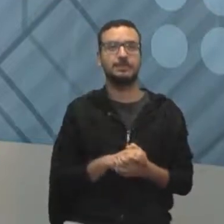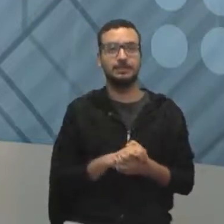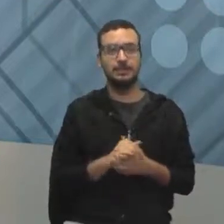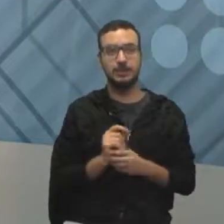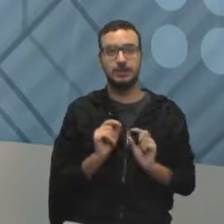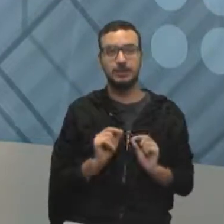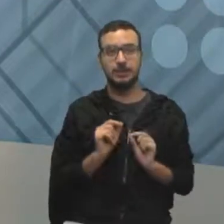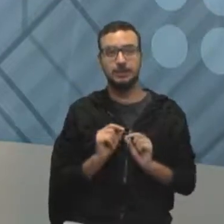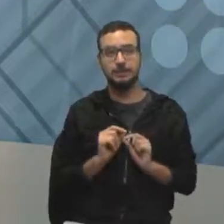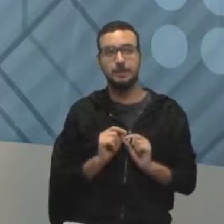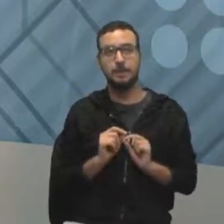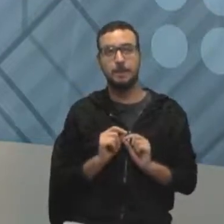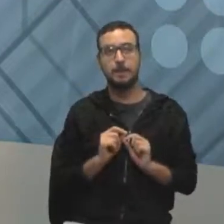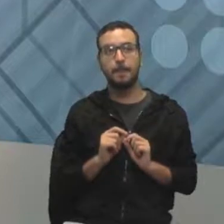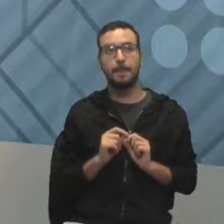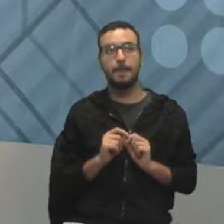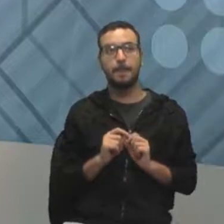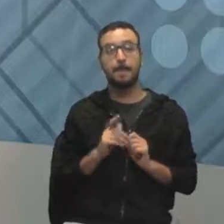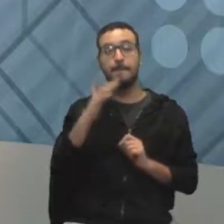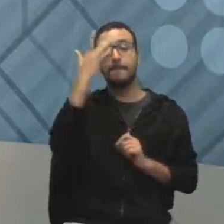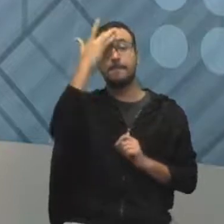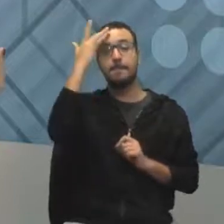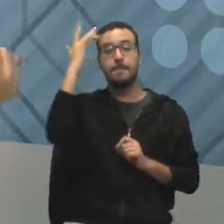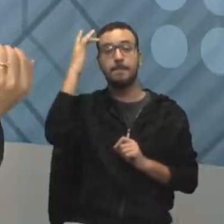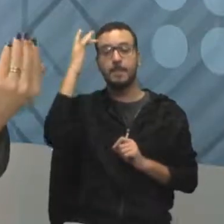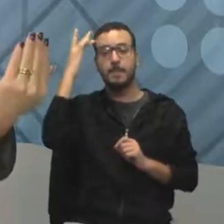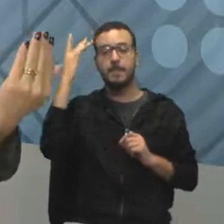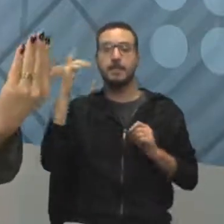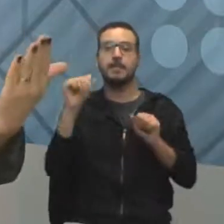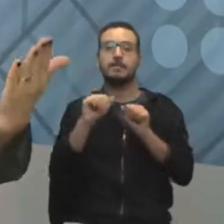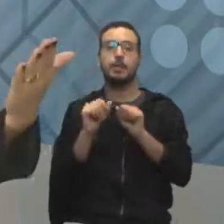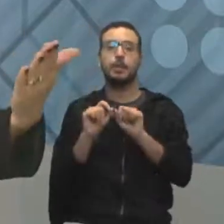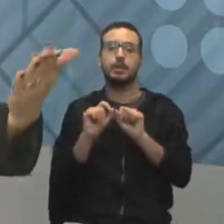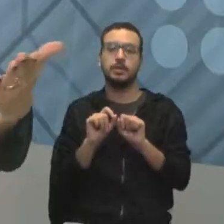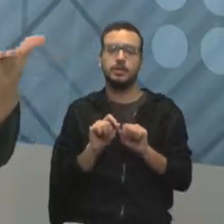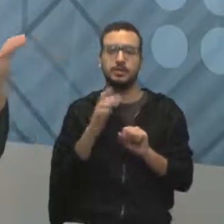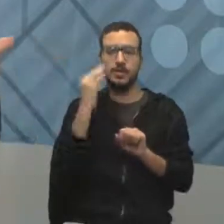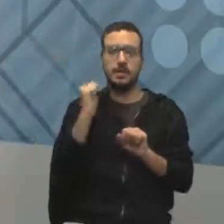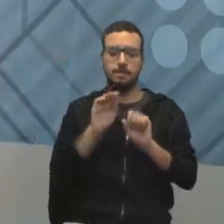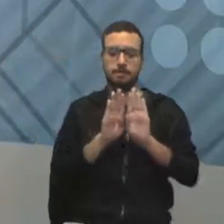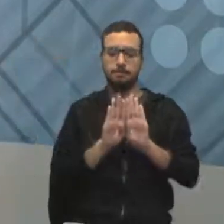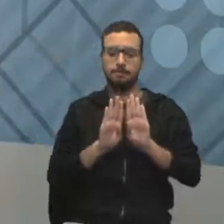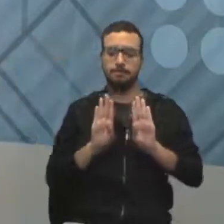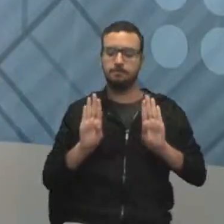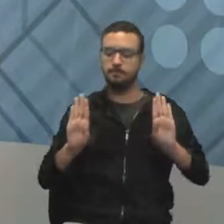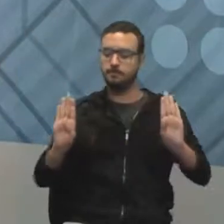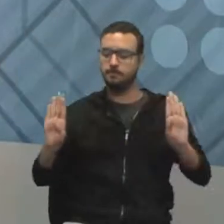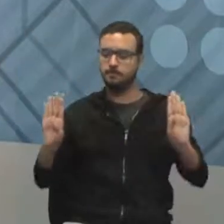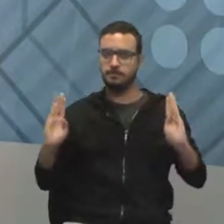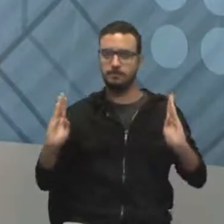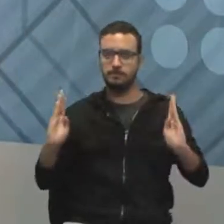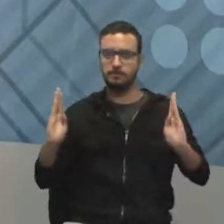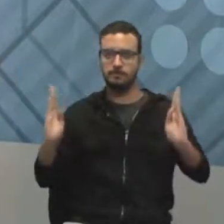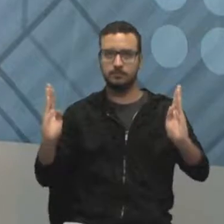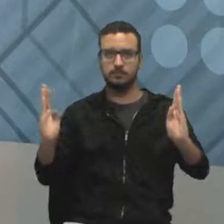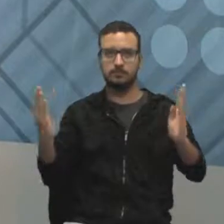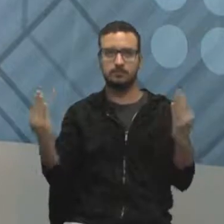Qual é? Eu coloquei o pessoal para colocar o alambrado, para construir o muro que vai ali